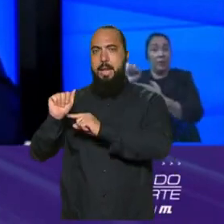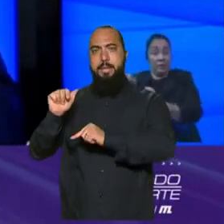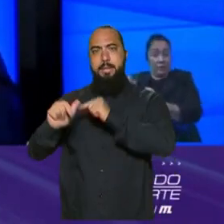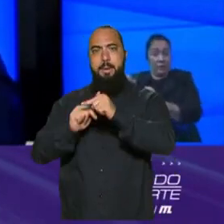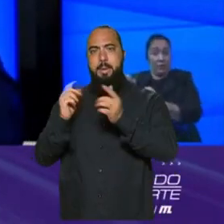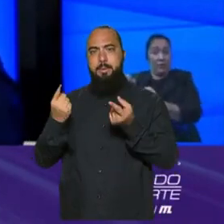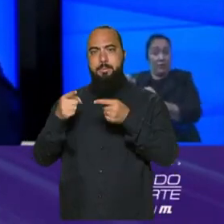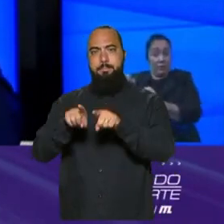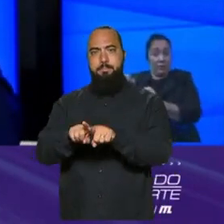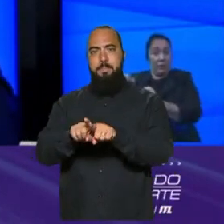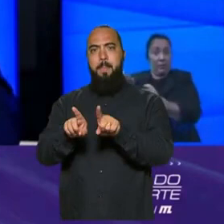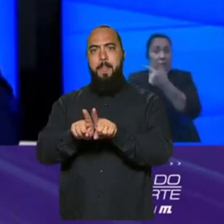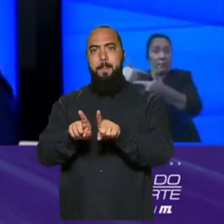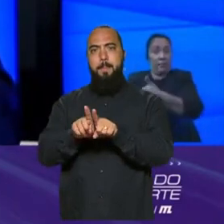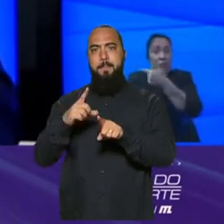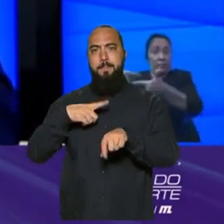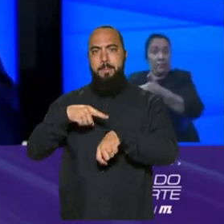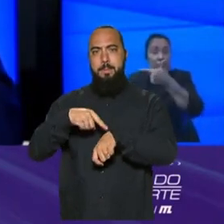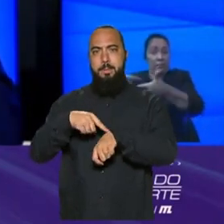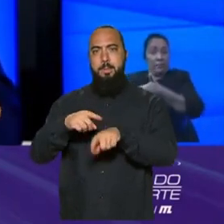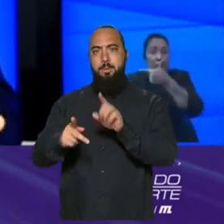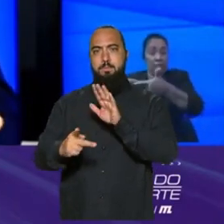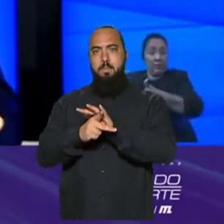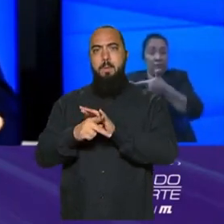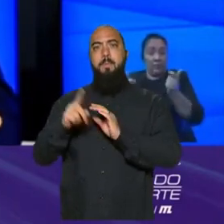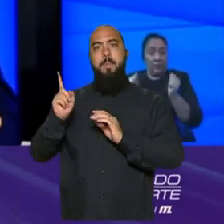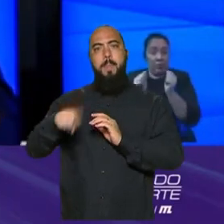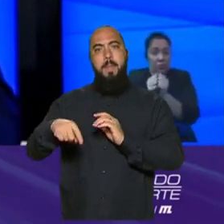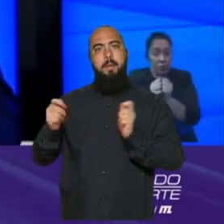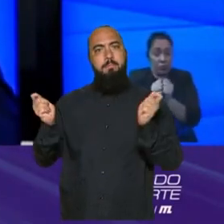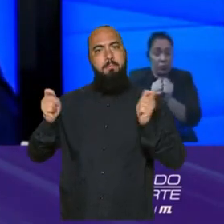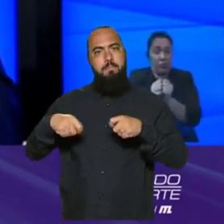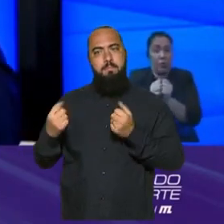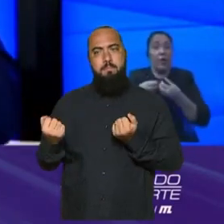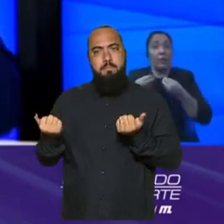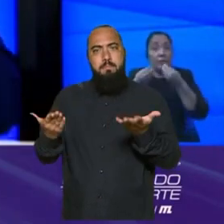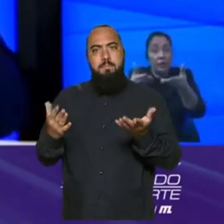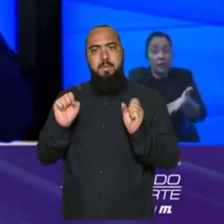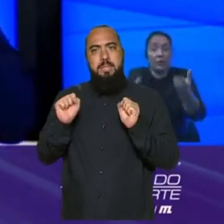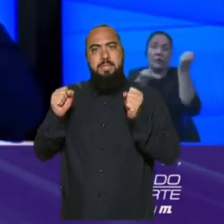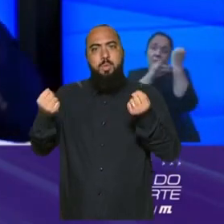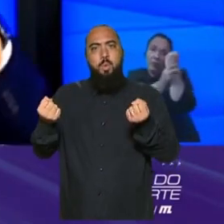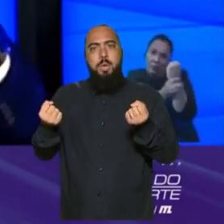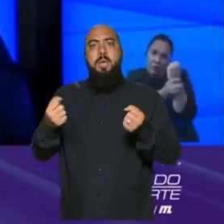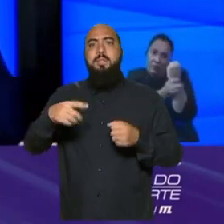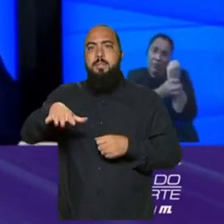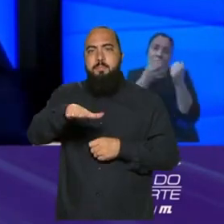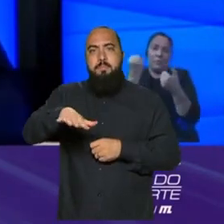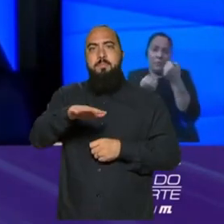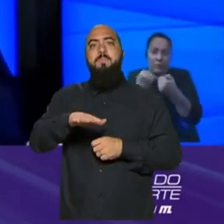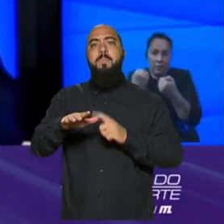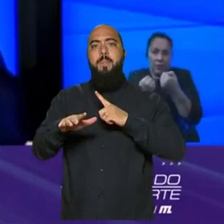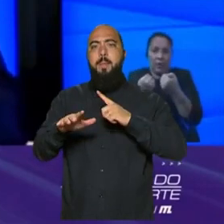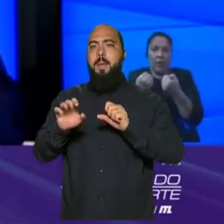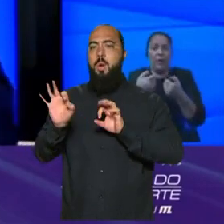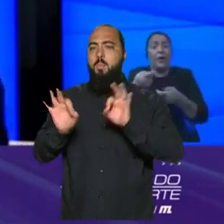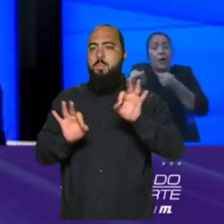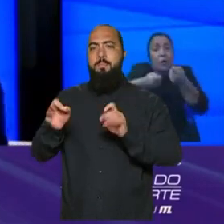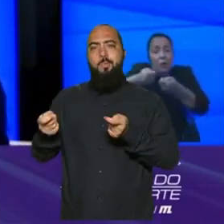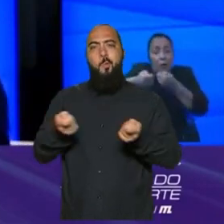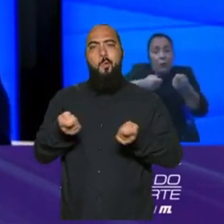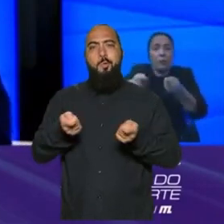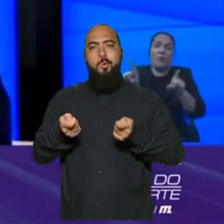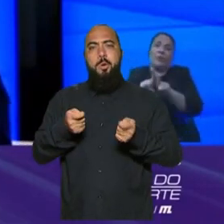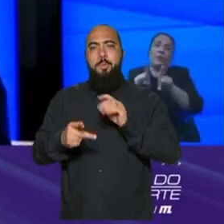conjunto com esse tempo de latência baixo, oferece mais segurança a esses veículos e mais controle de todos os sistemas do